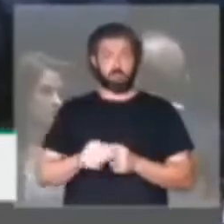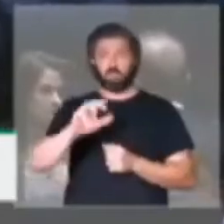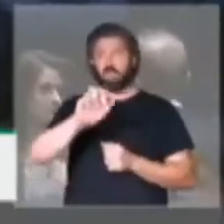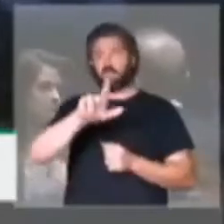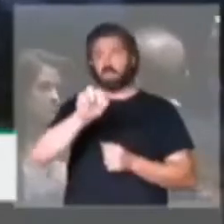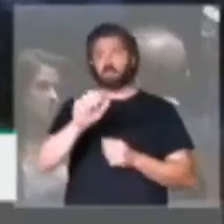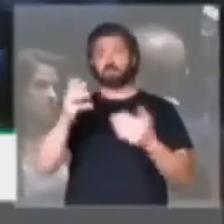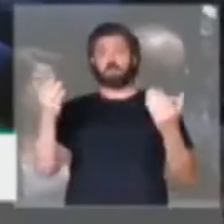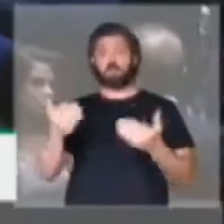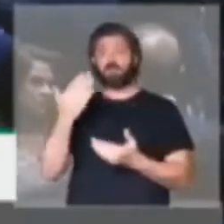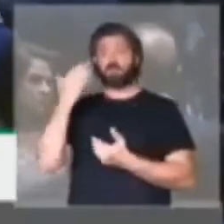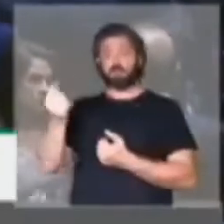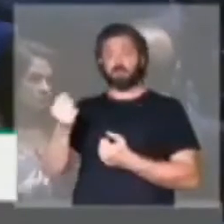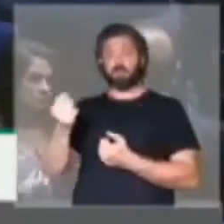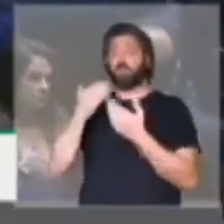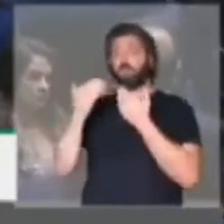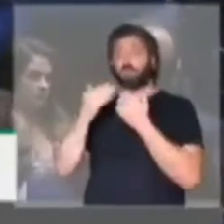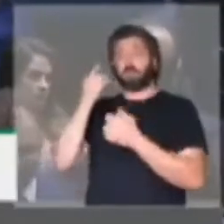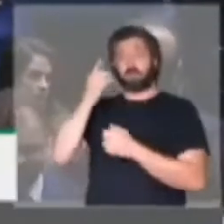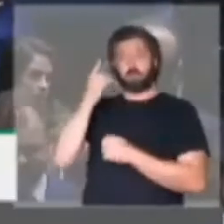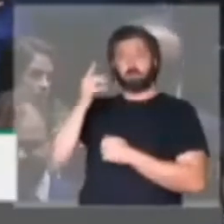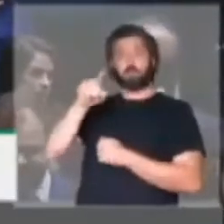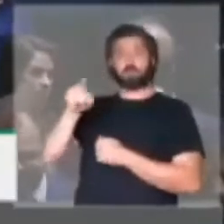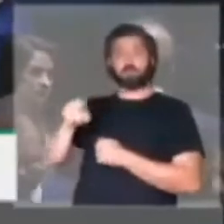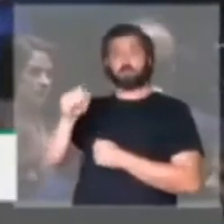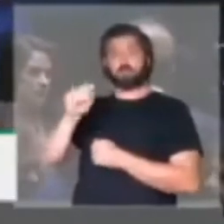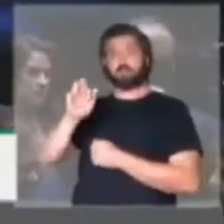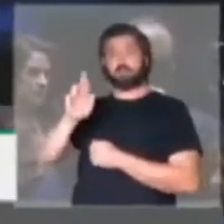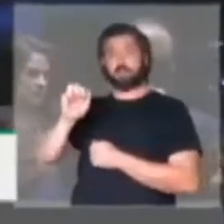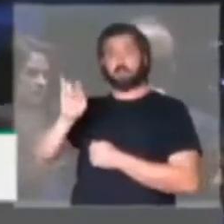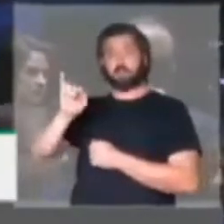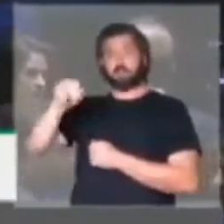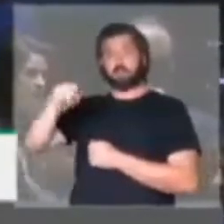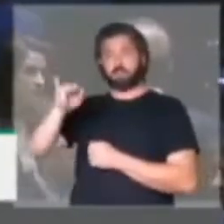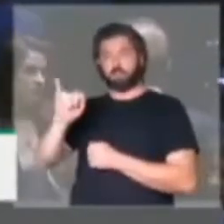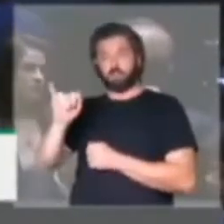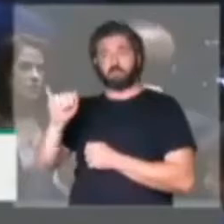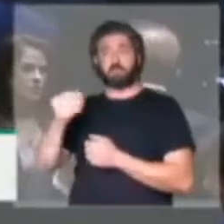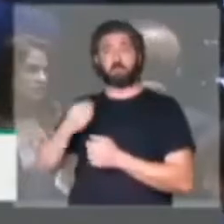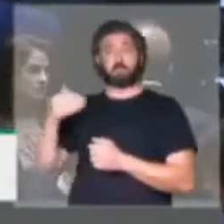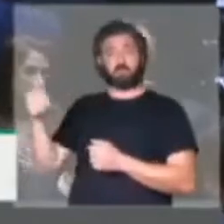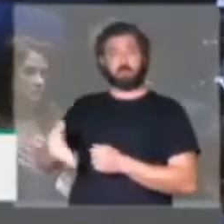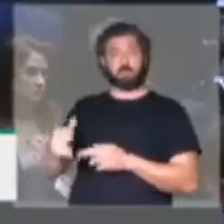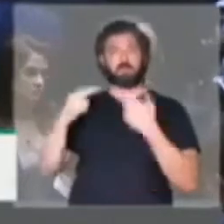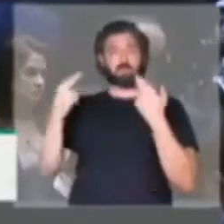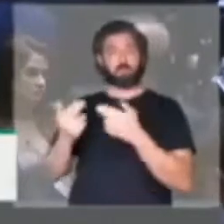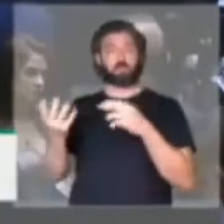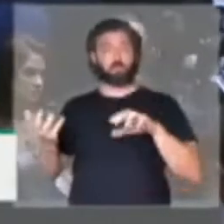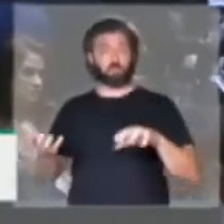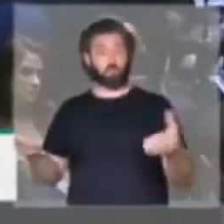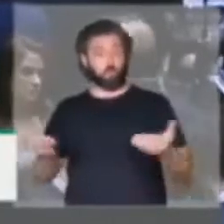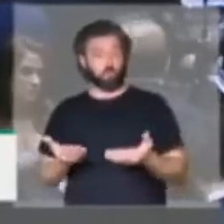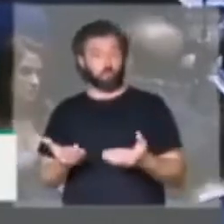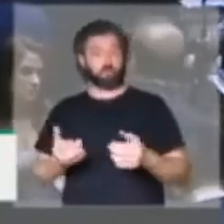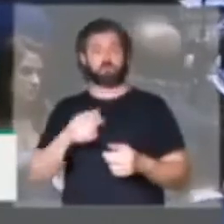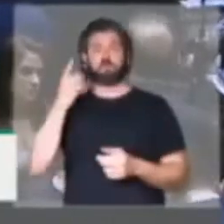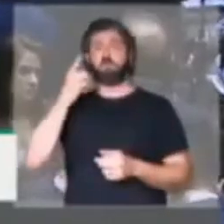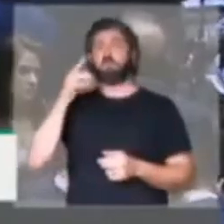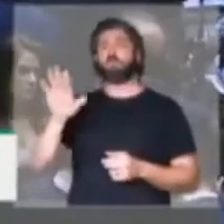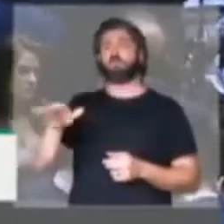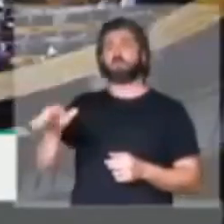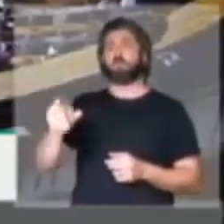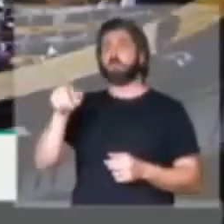Vamos aqui agora conversar com o deputado Carlos Zaratini, participou ativamente aqui da sessão do Congresso hoje. Deputado,